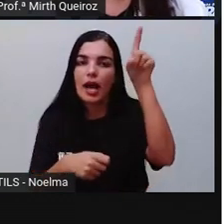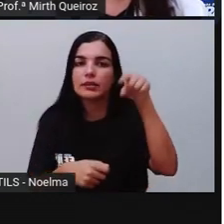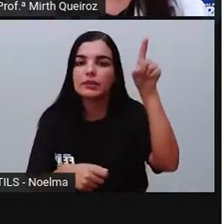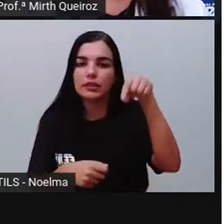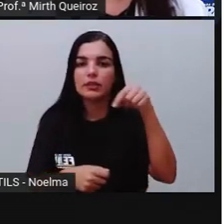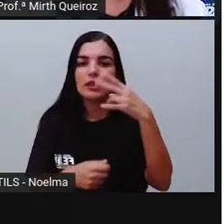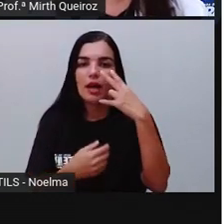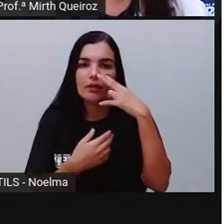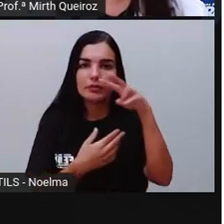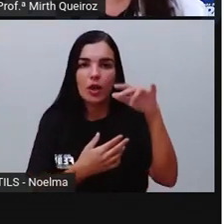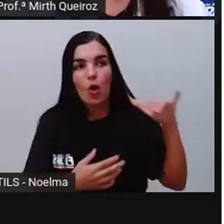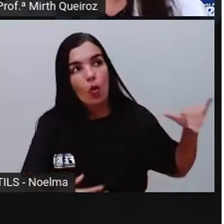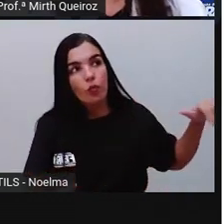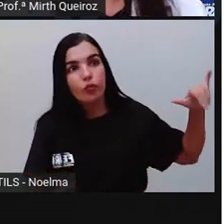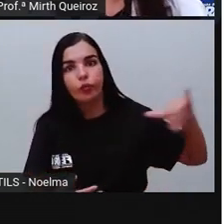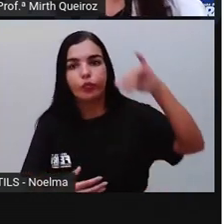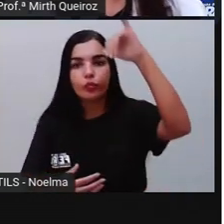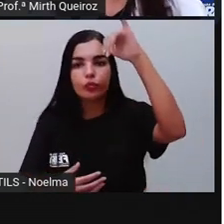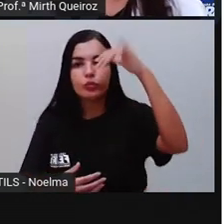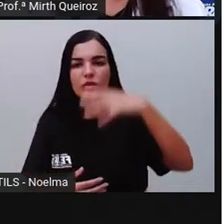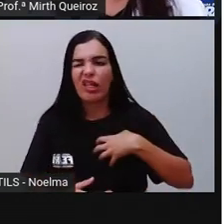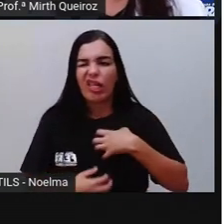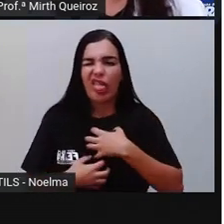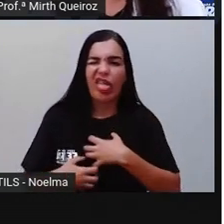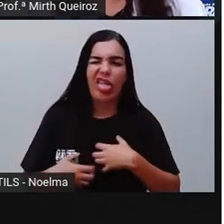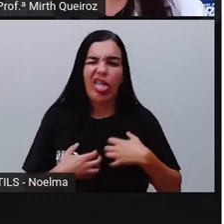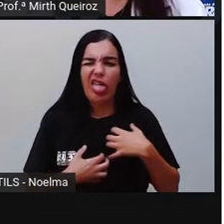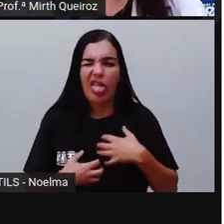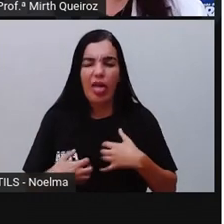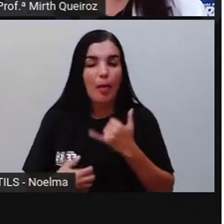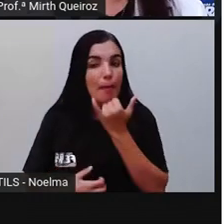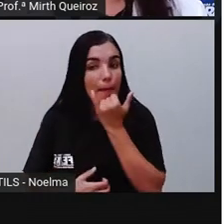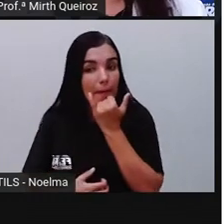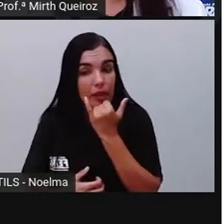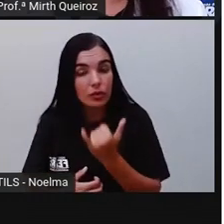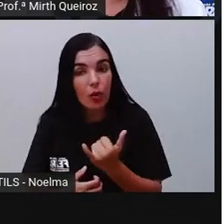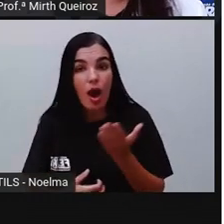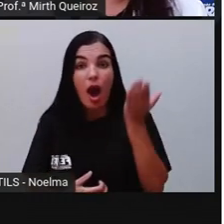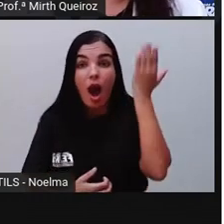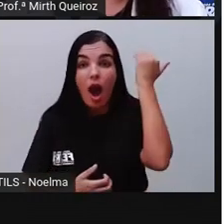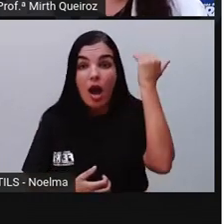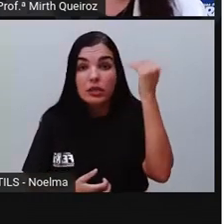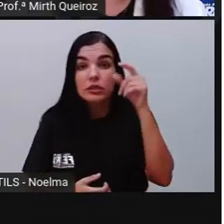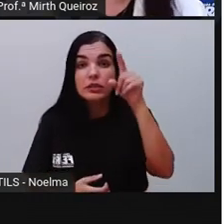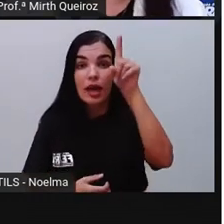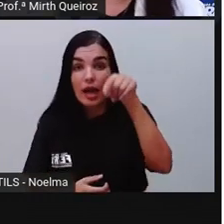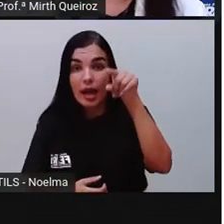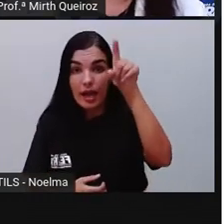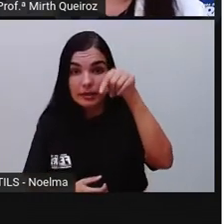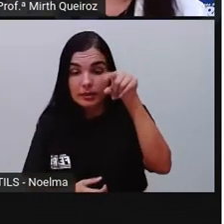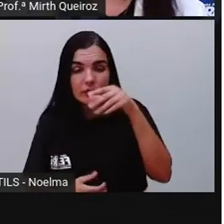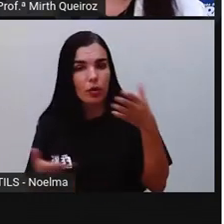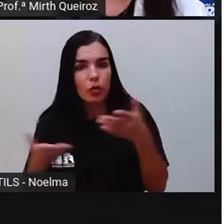Vou, enjoo, perdoo. Antigamente se acentuava, hoje não se acentua mais, certo?